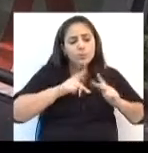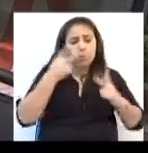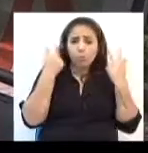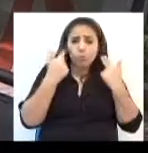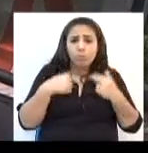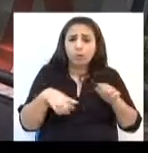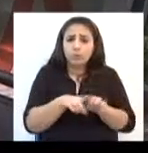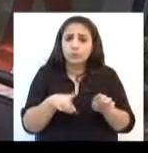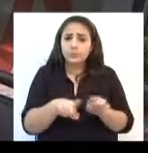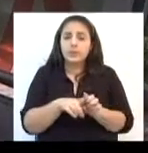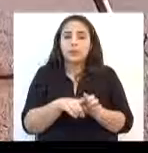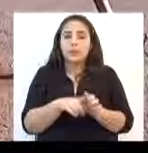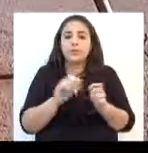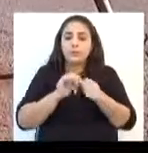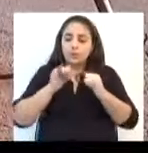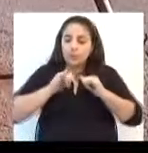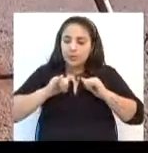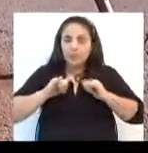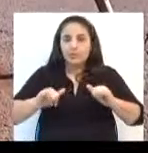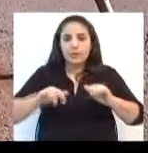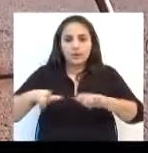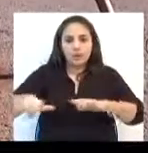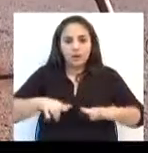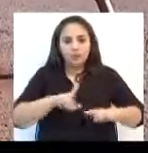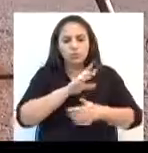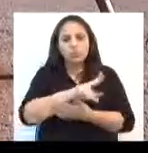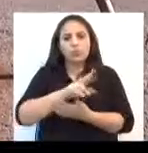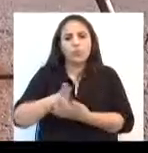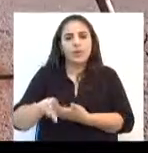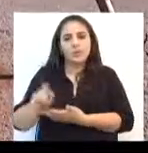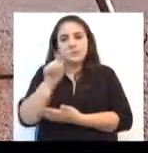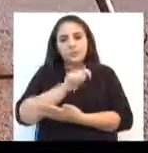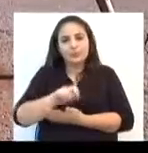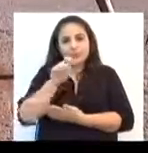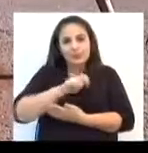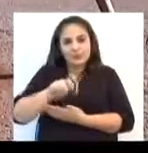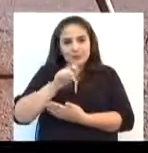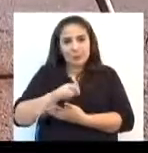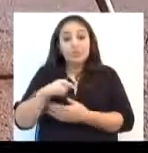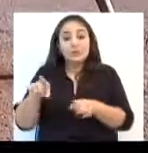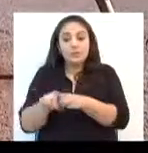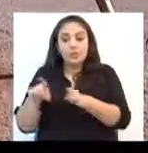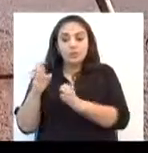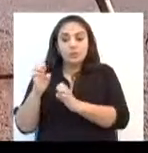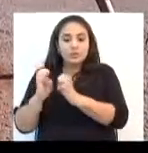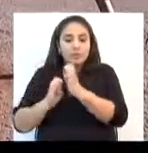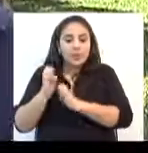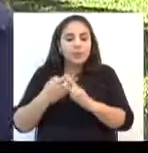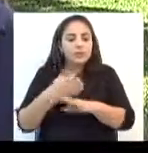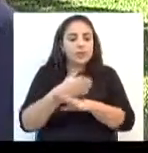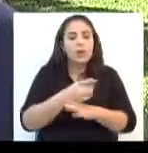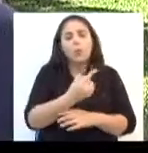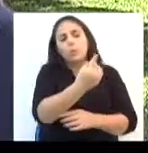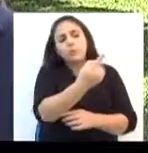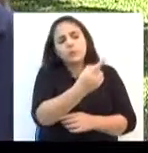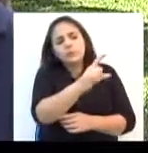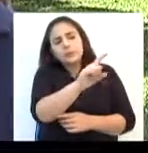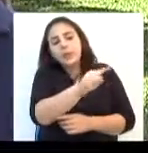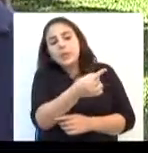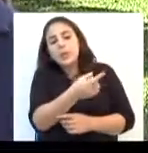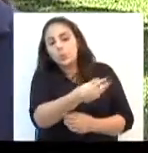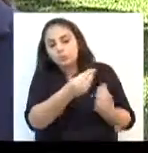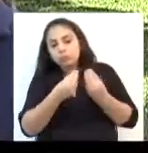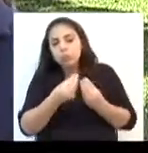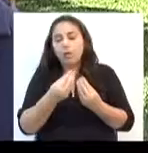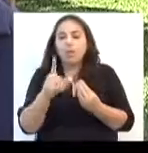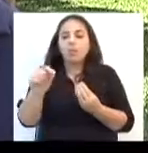Então, isso foi feito uma campanha local, tem várias entidades junto dessa associação. Então, cada um deu mil, outro deu dez mil reais, outro,